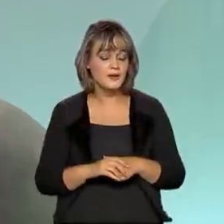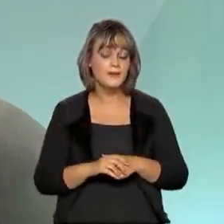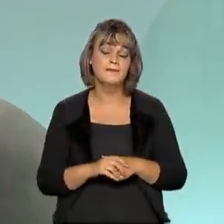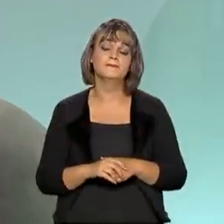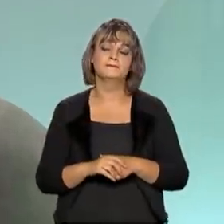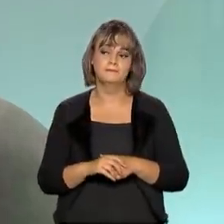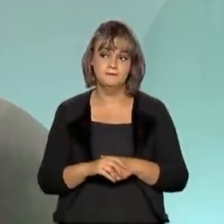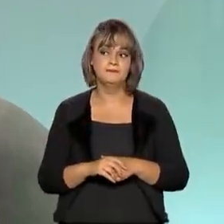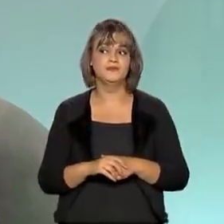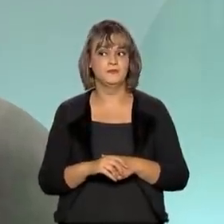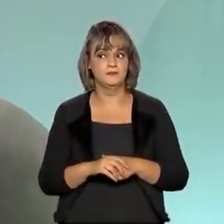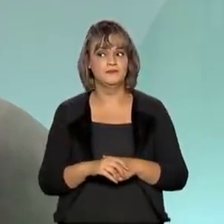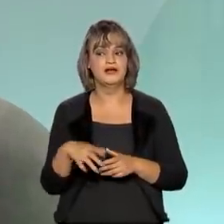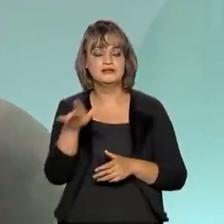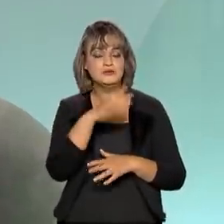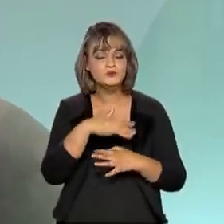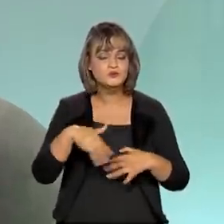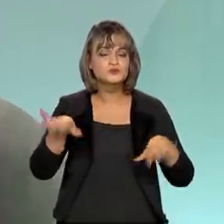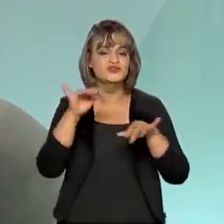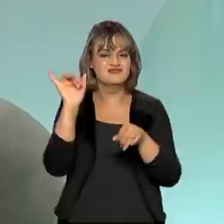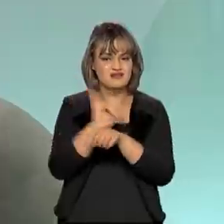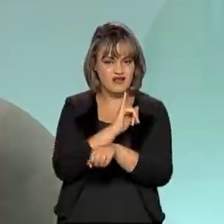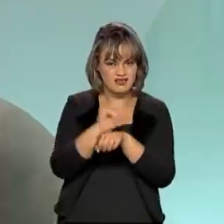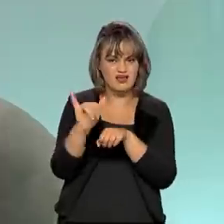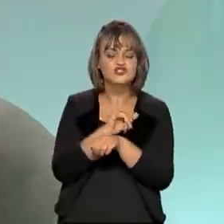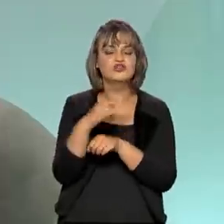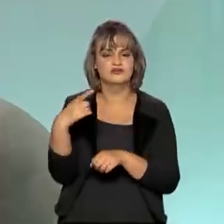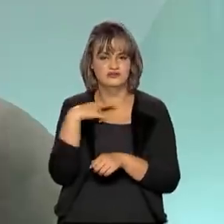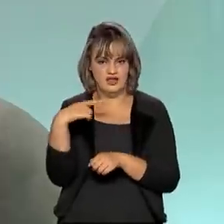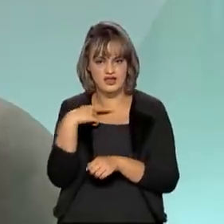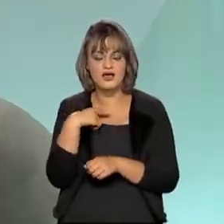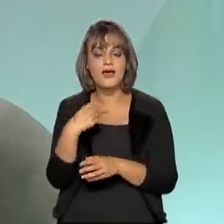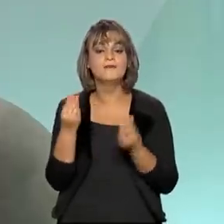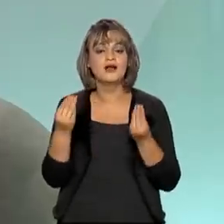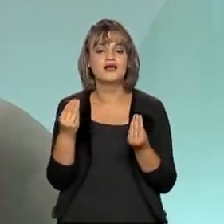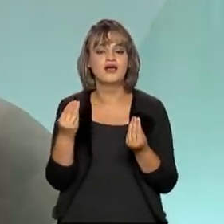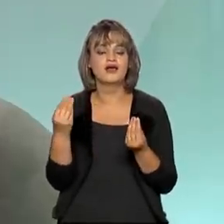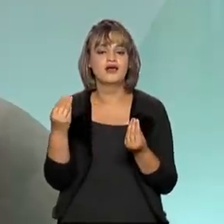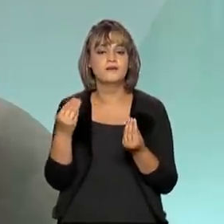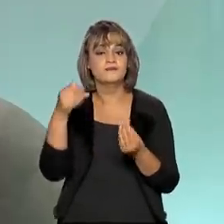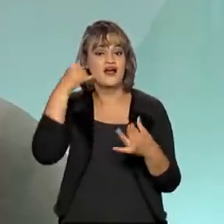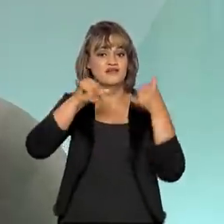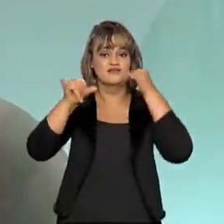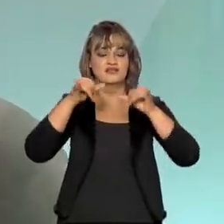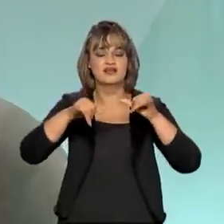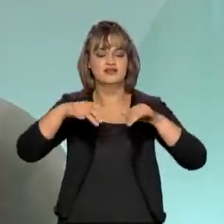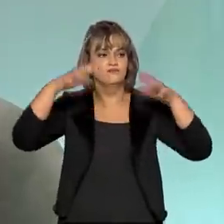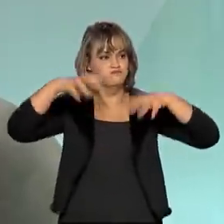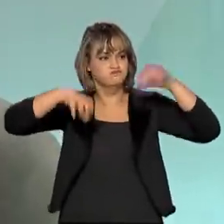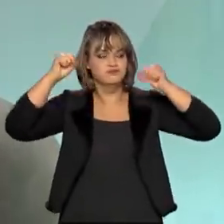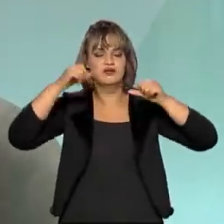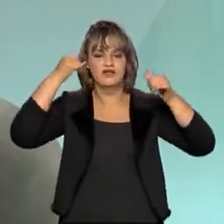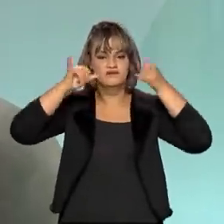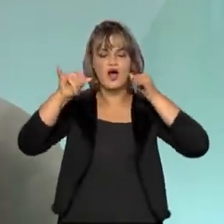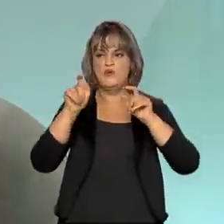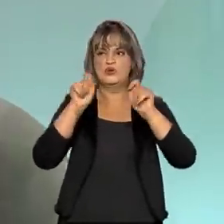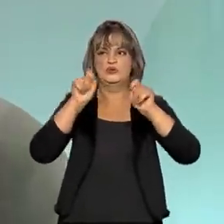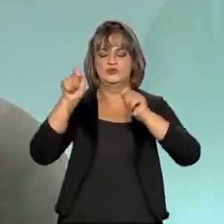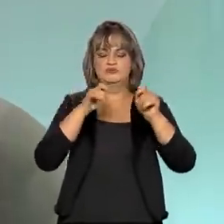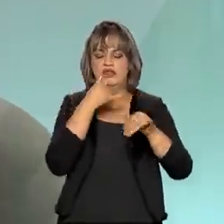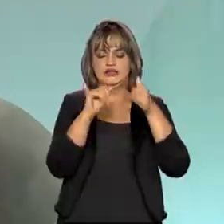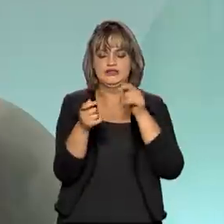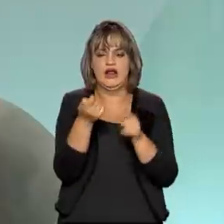medidas que estão sendo adotadas, elas o foram justamente para não haver o risco de racionamento.